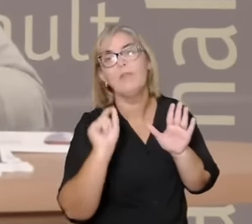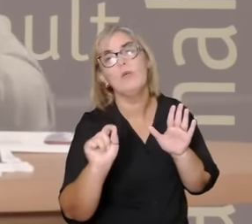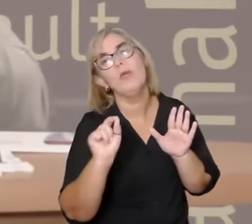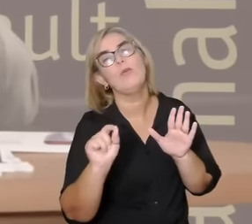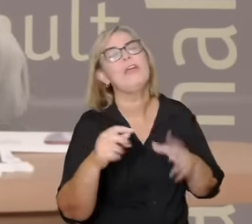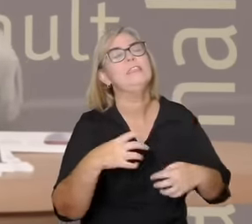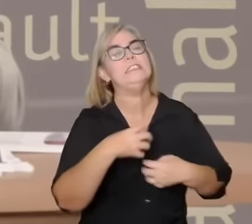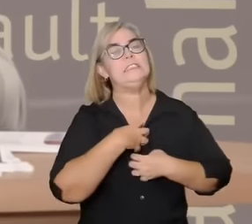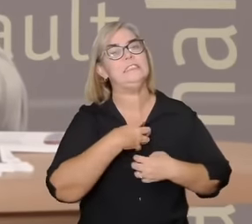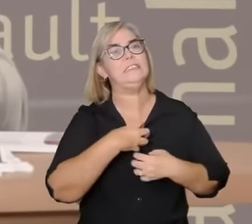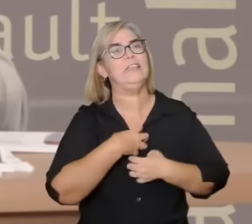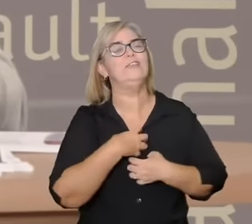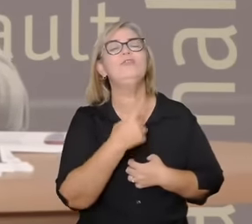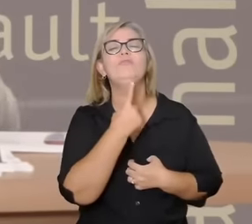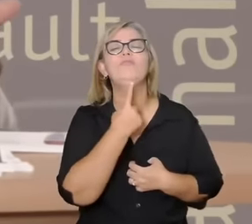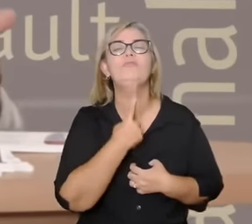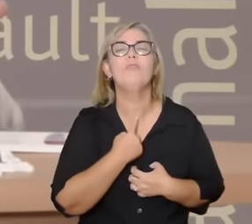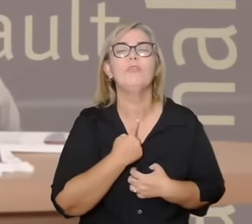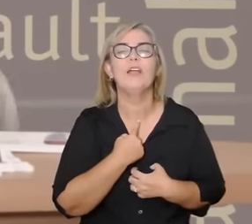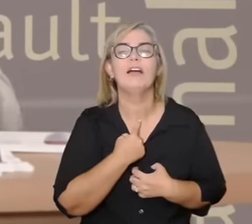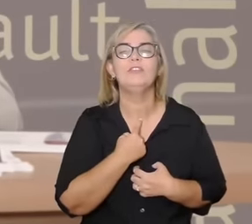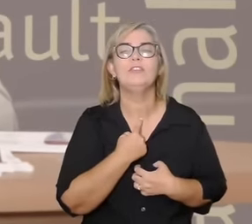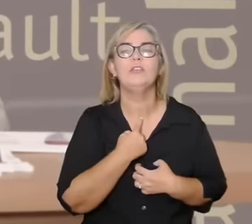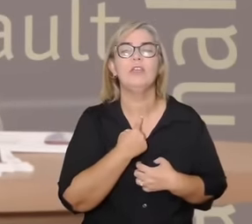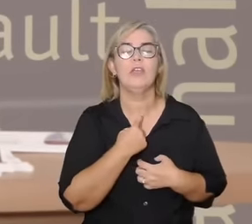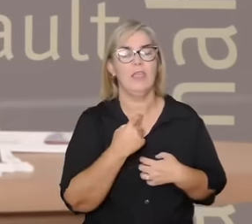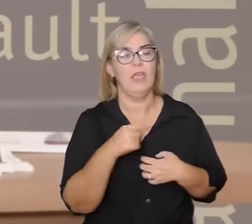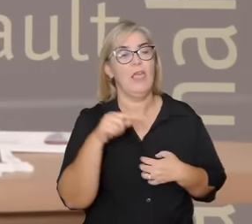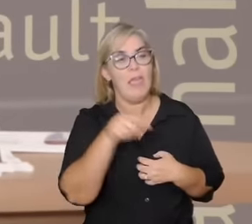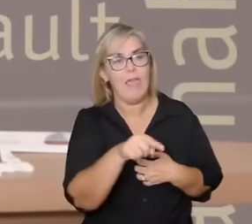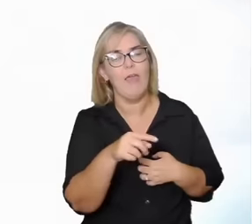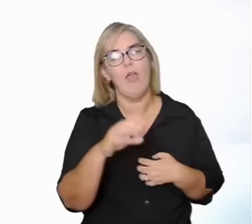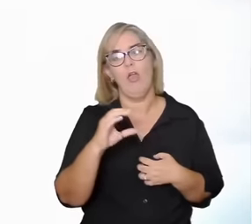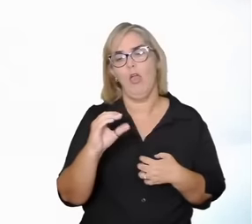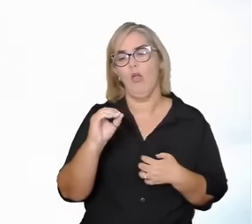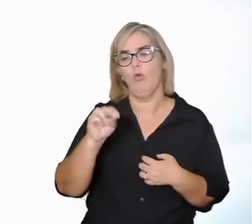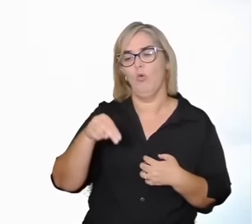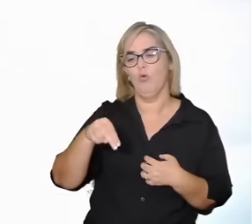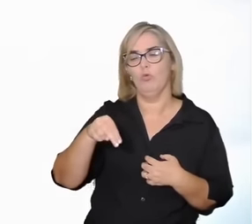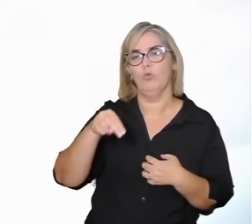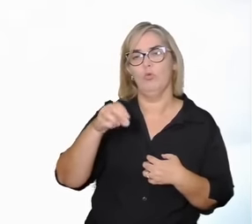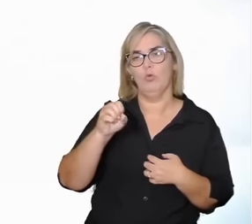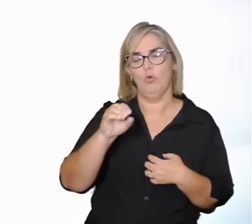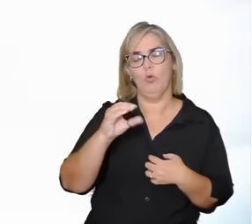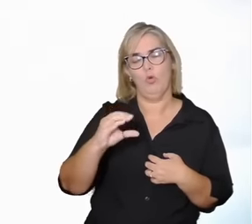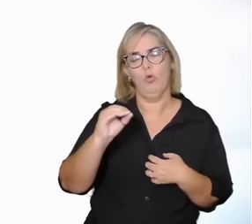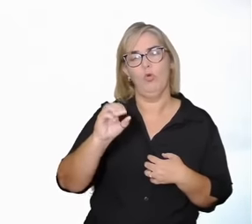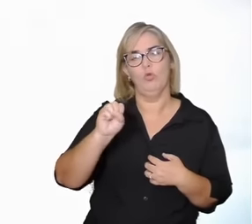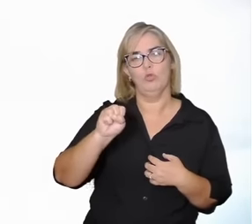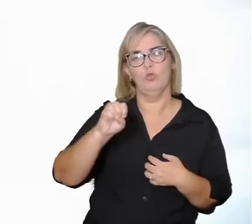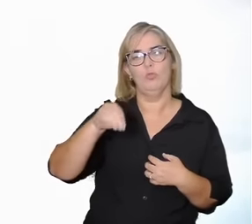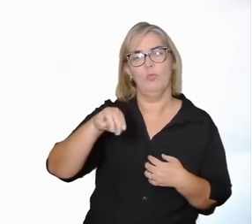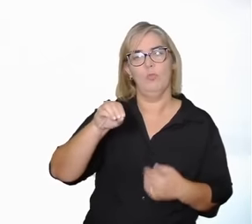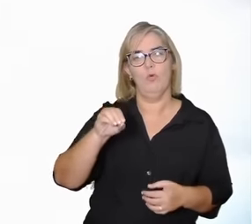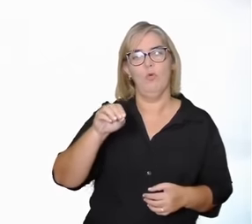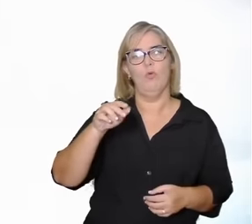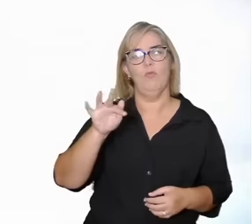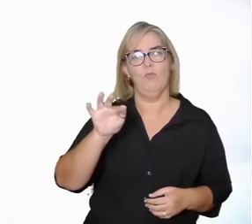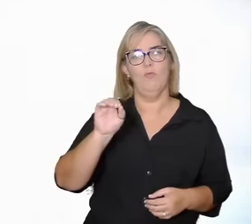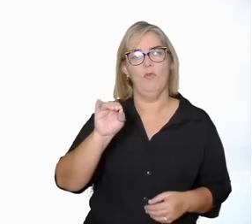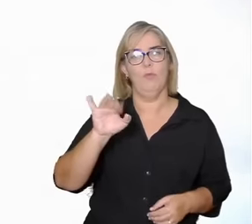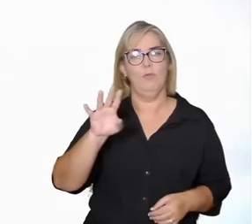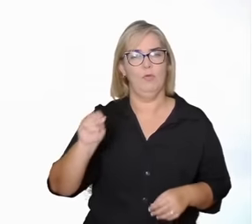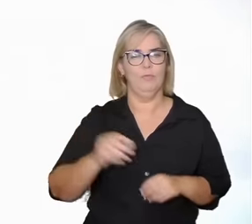sentir e desejar é um modelo cosmofóbico de acordo com a filósofa Sophie